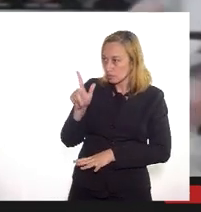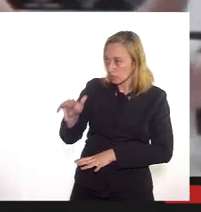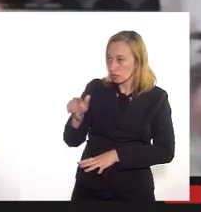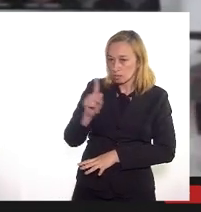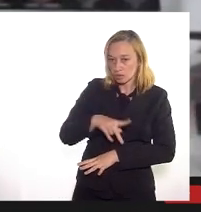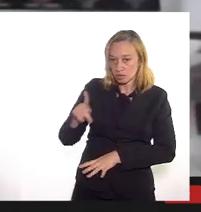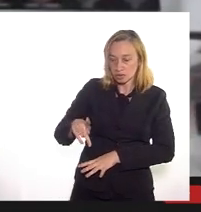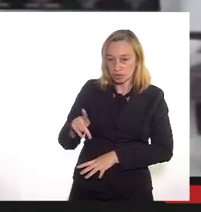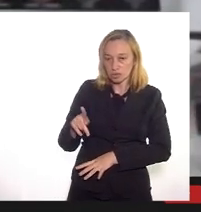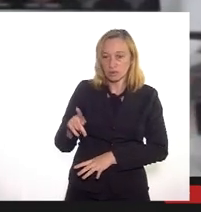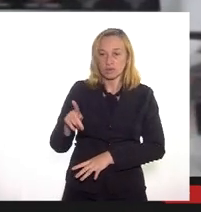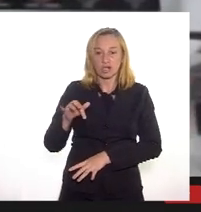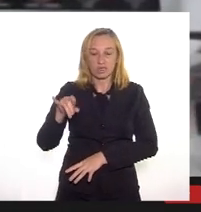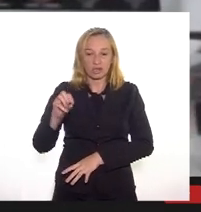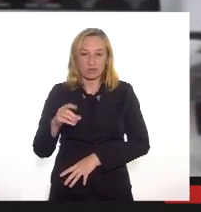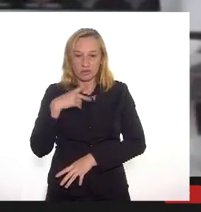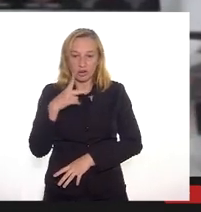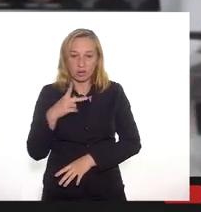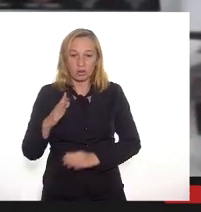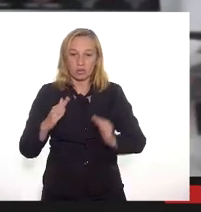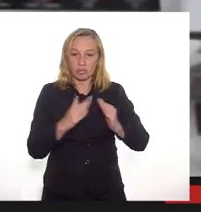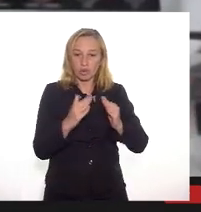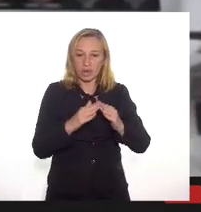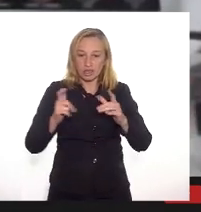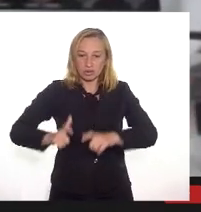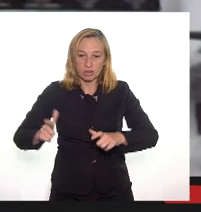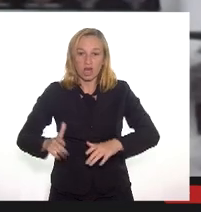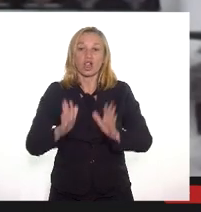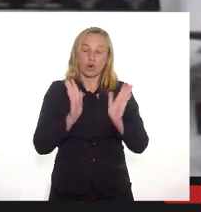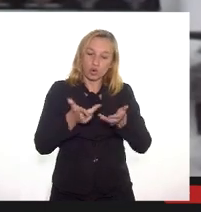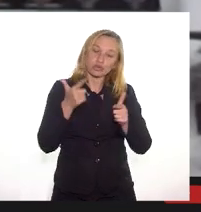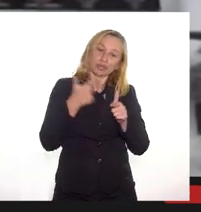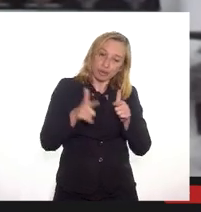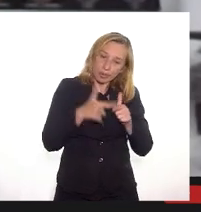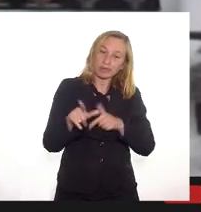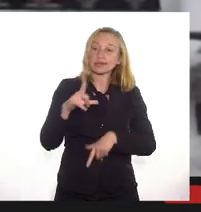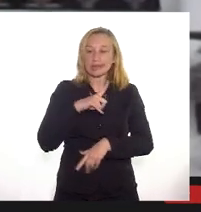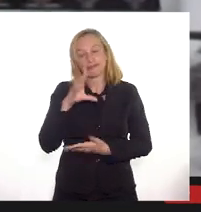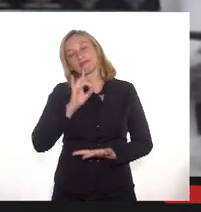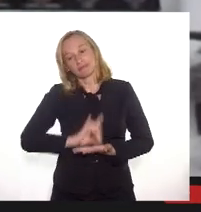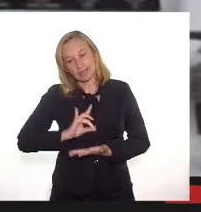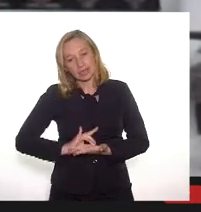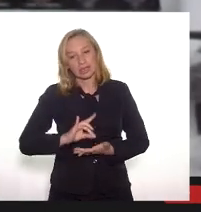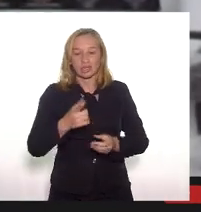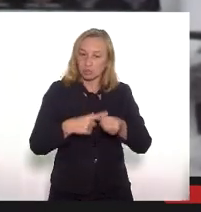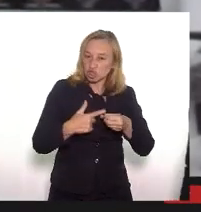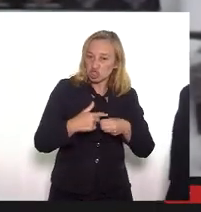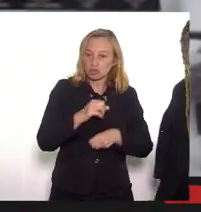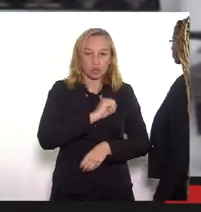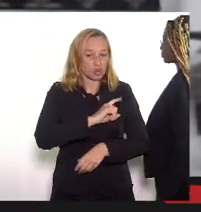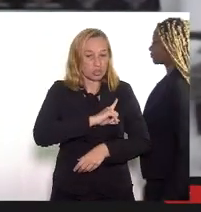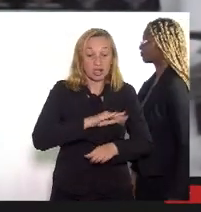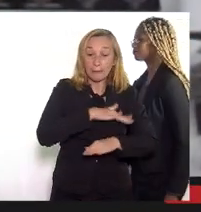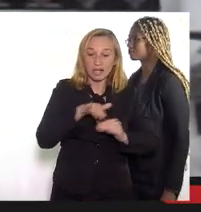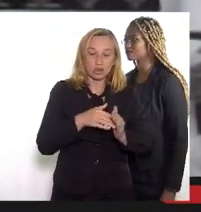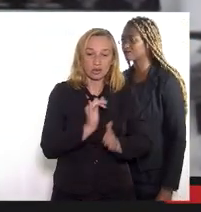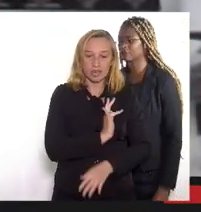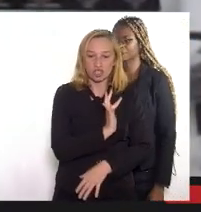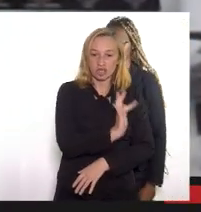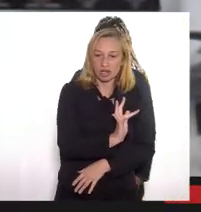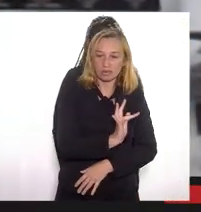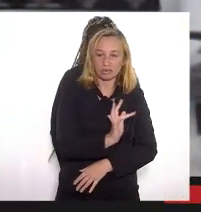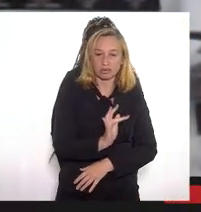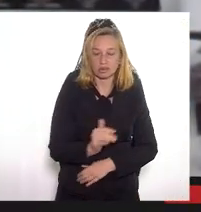ocupação irregular naquela região hoje a gente realmente tem um problema não só o município de Duque de Caxias mas toda a Baixada Fluminense